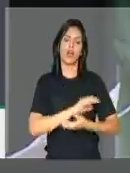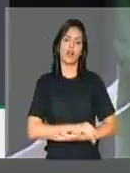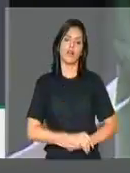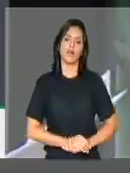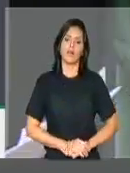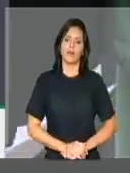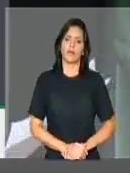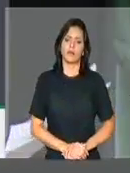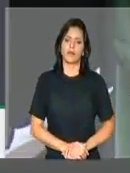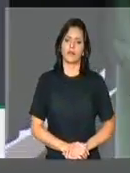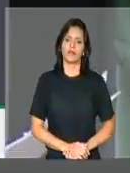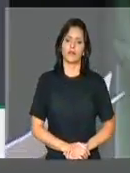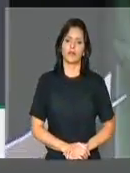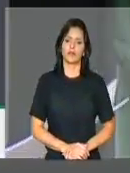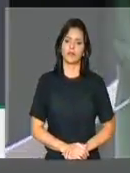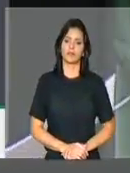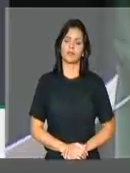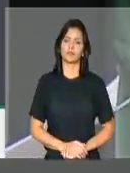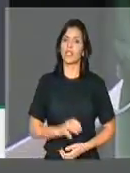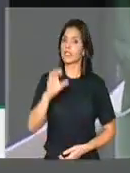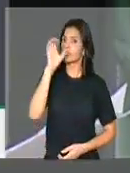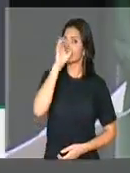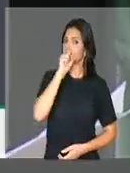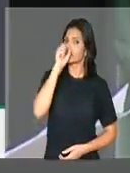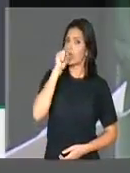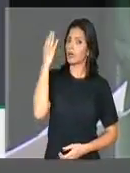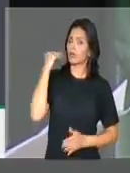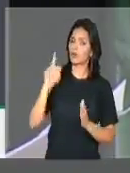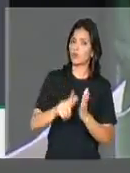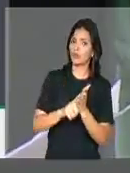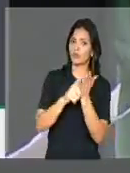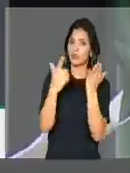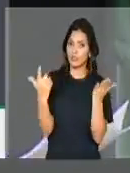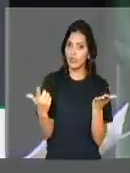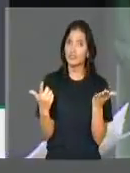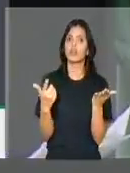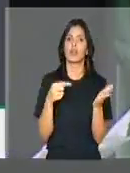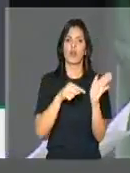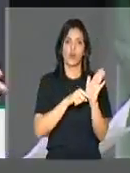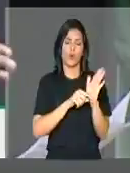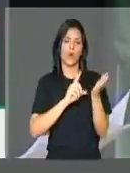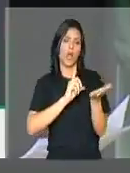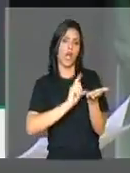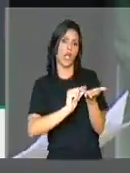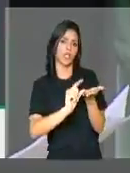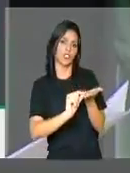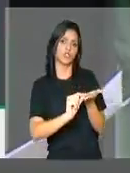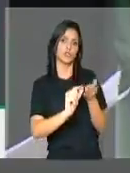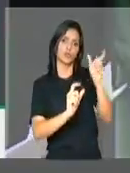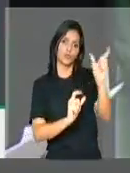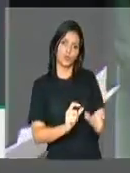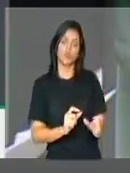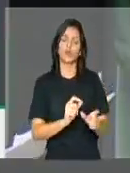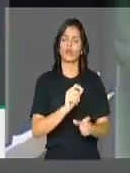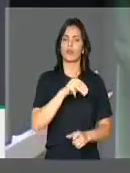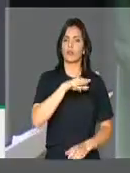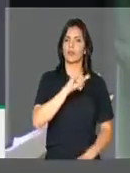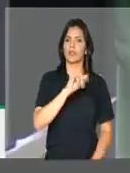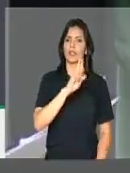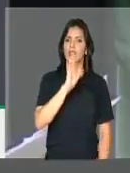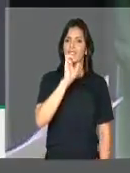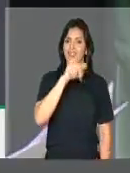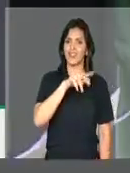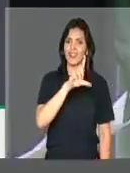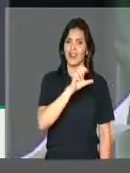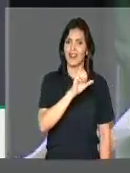que saiu no sábado da coluna da economista Miriam Leiton, respeitada por esse país inteiro.